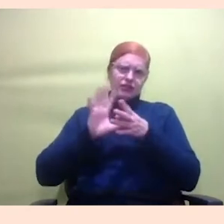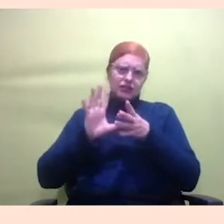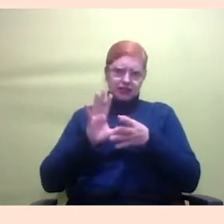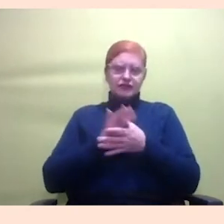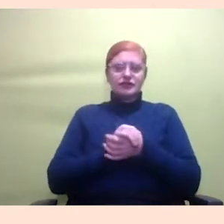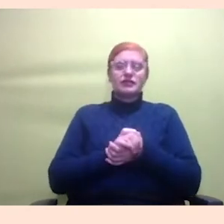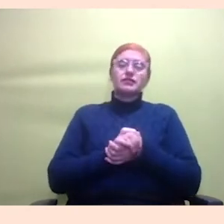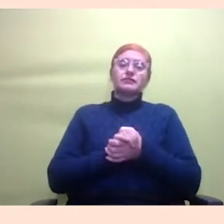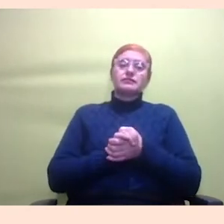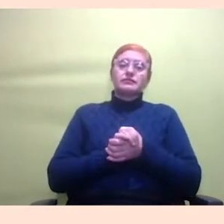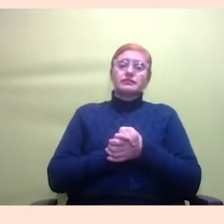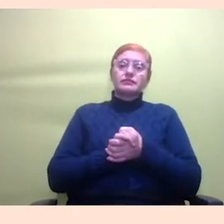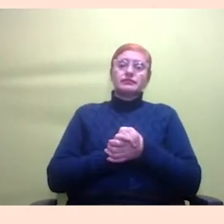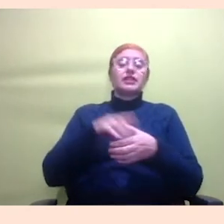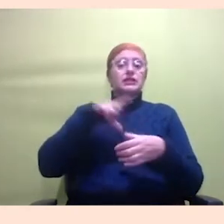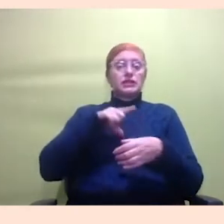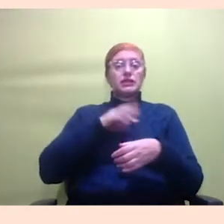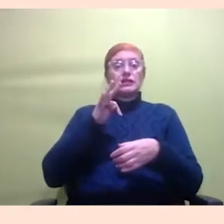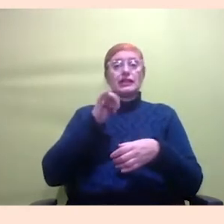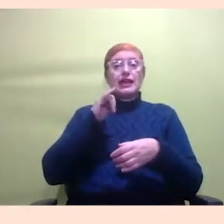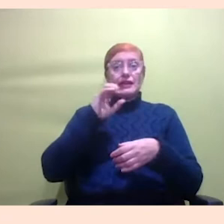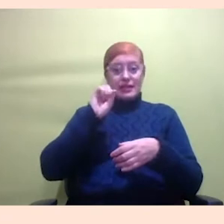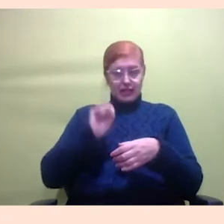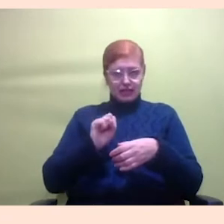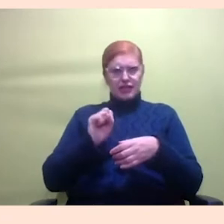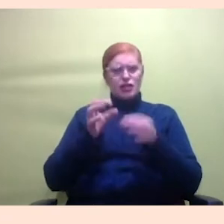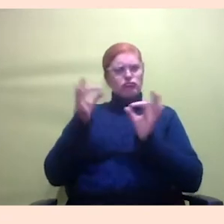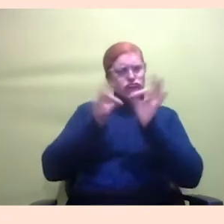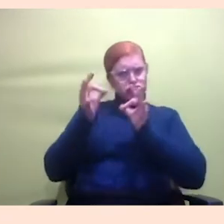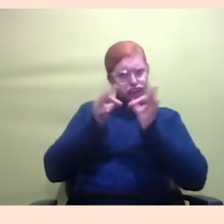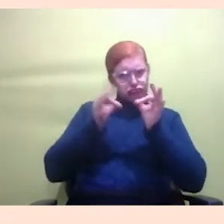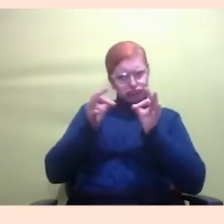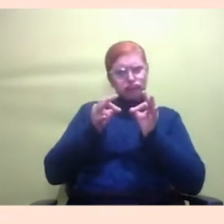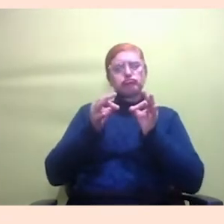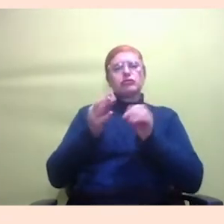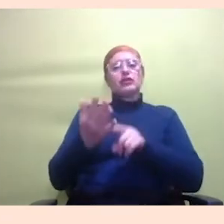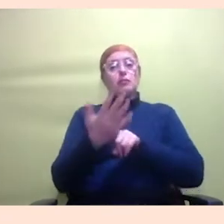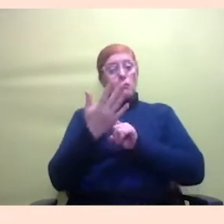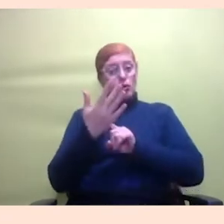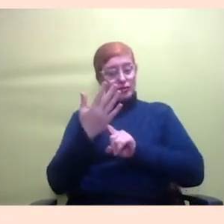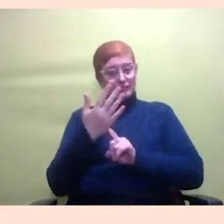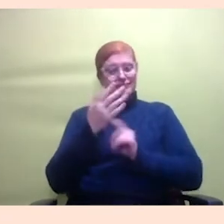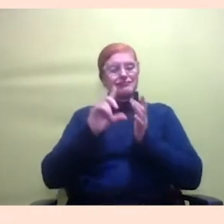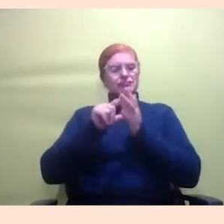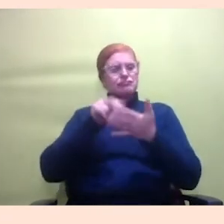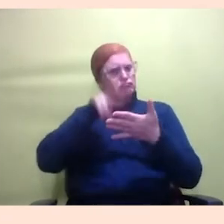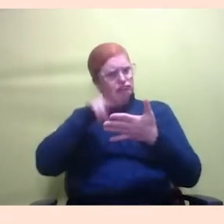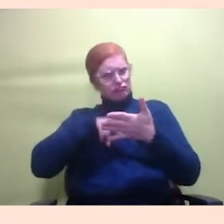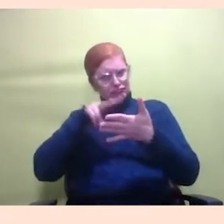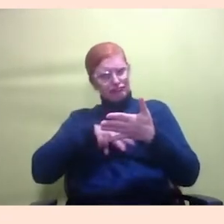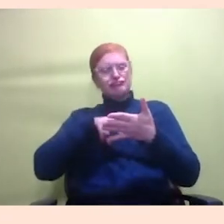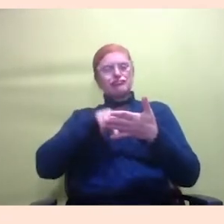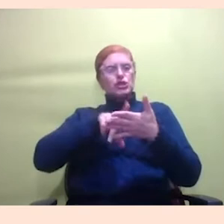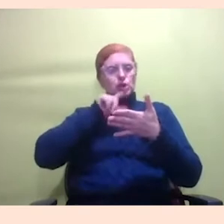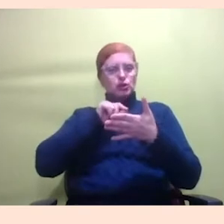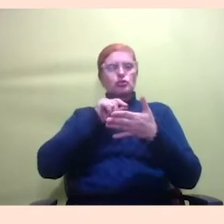Thais vai sistematizar tudo e passar pra mim aqui para as segundas provocações. Então, as primeiras provocações eu vou fazer